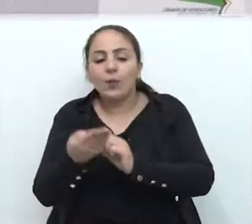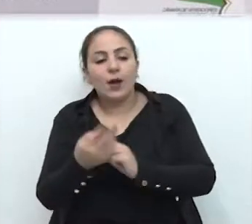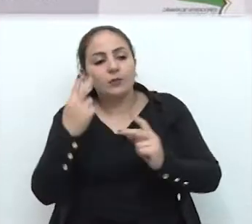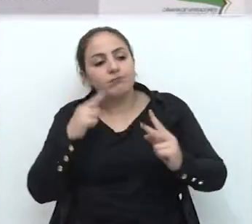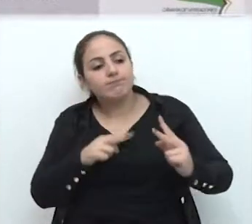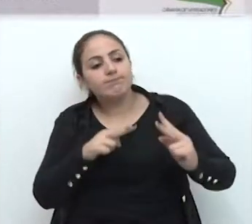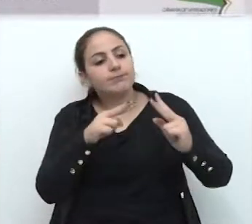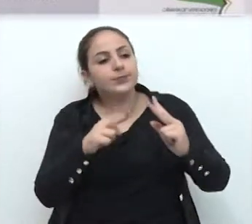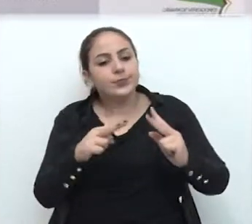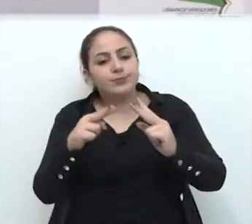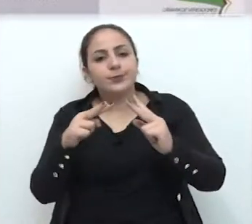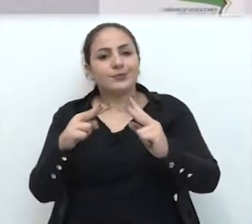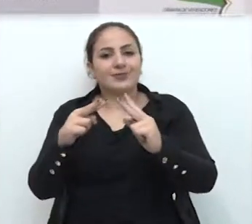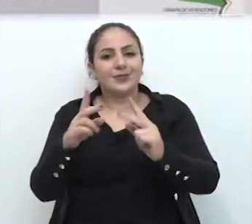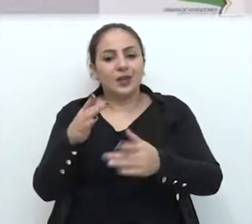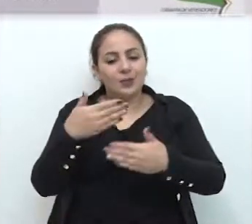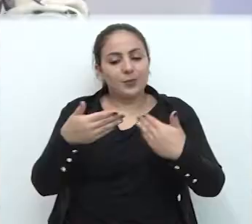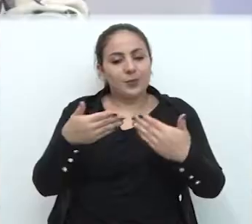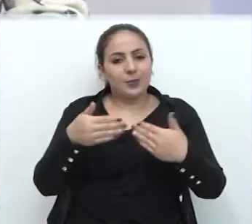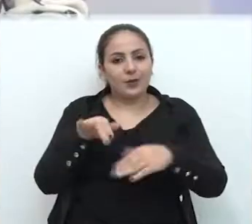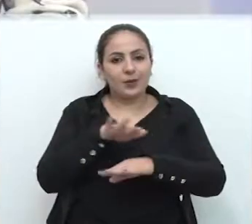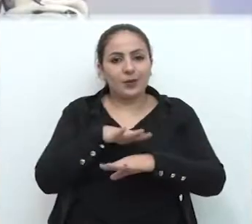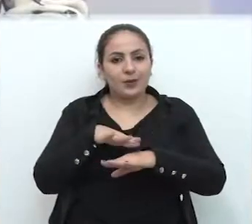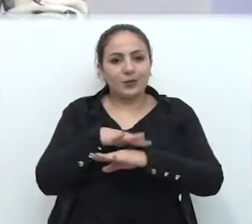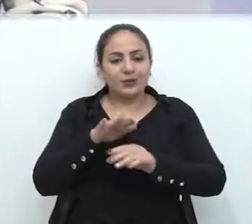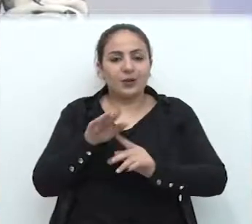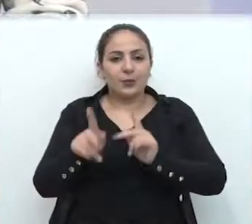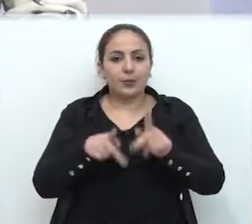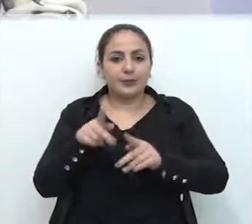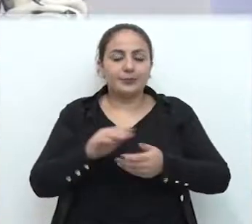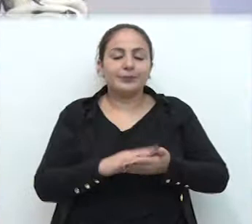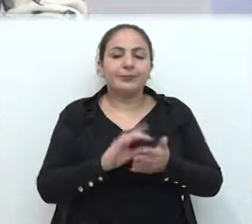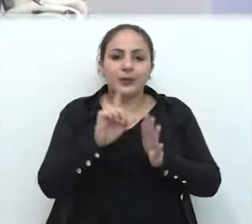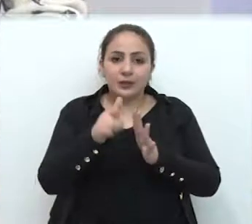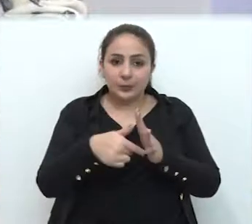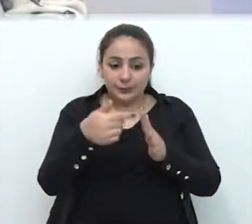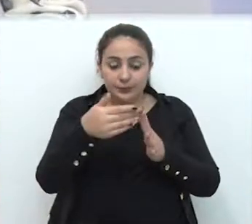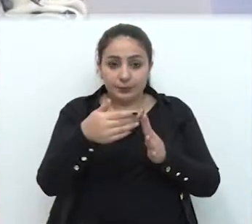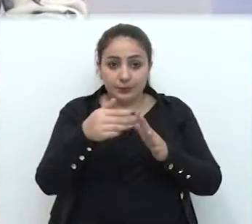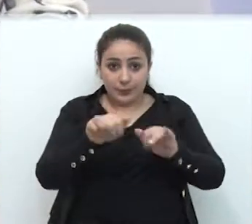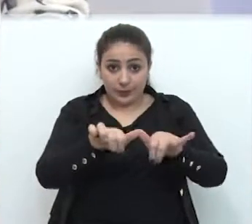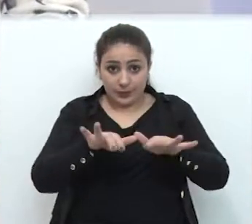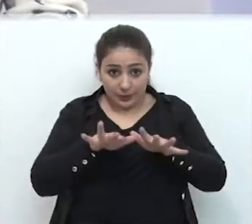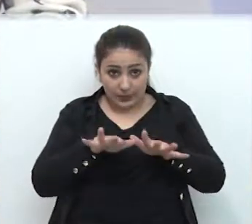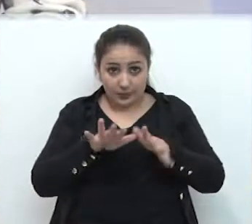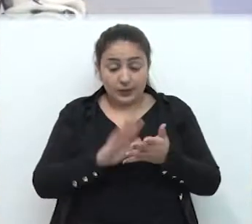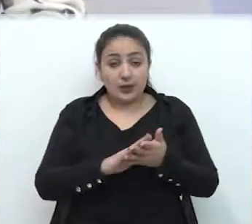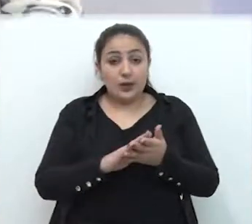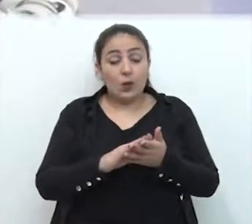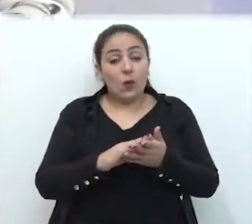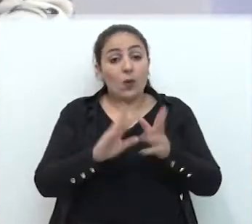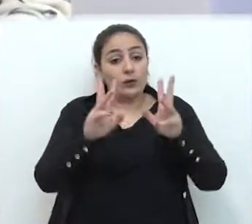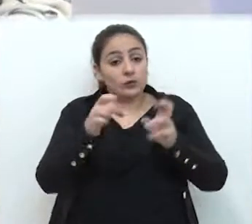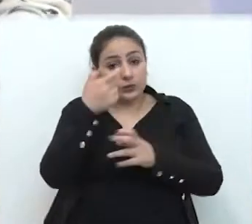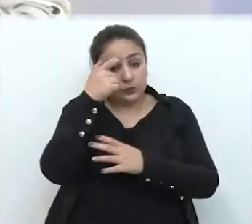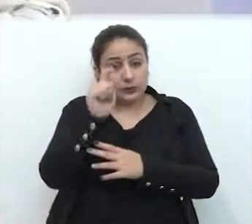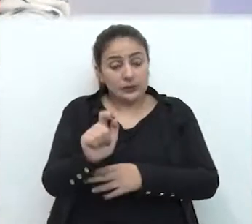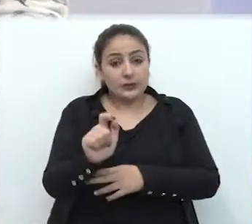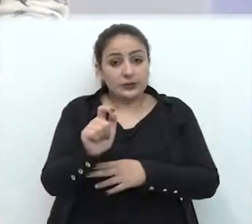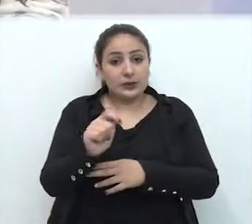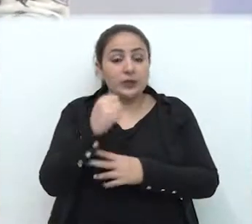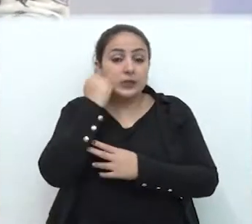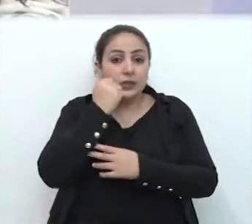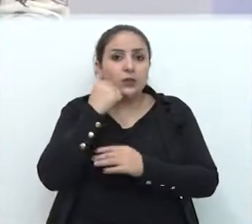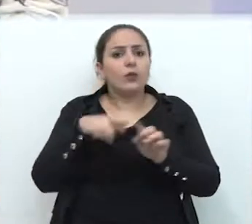de olhar no olho no olho e continuar dialogando com a população. E depois do grande expediente, o tema da consciência negra foi pautado